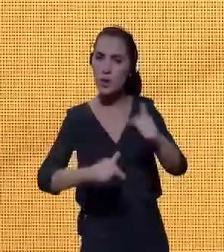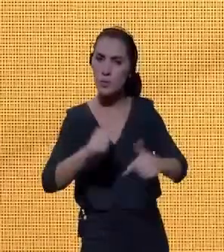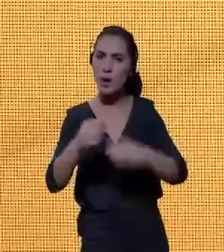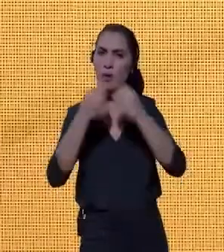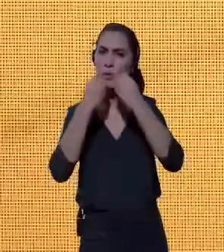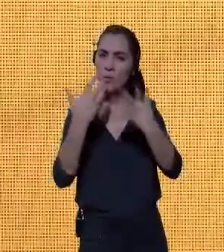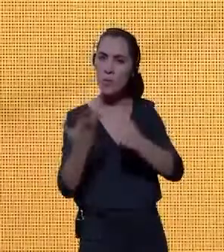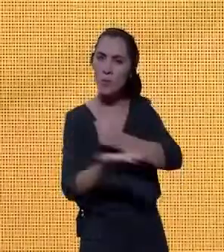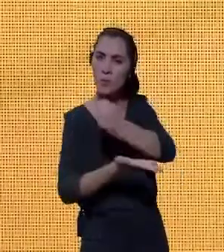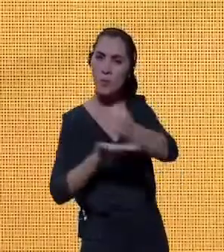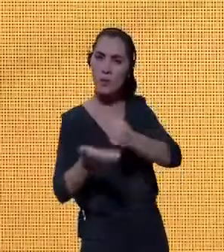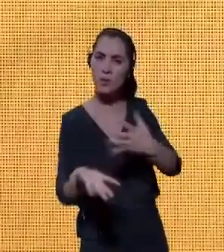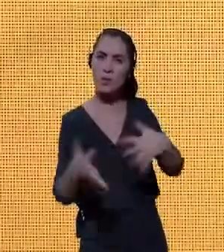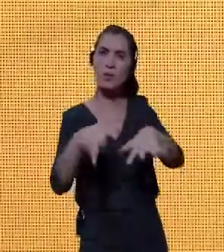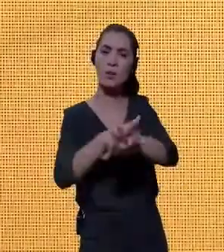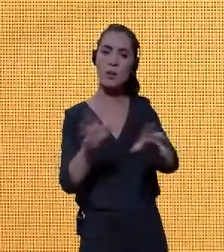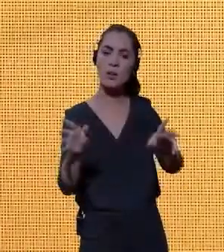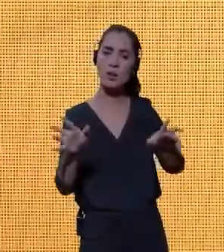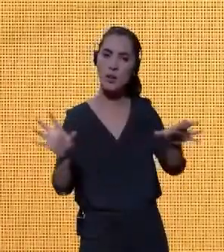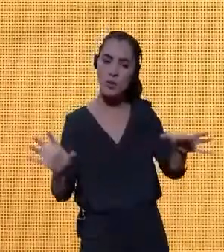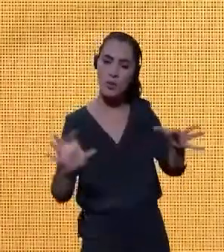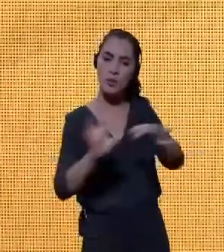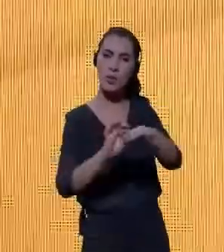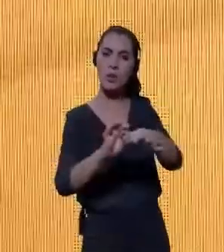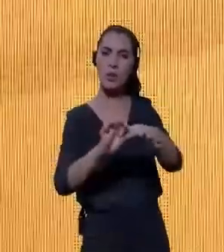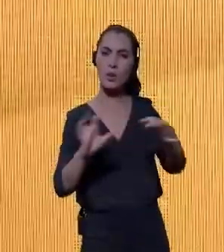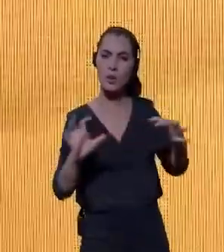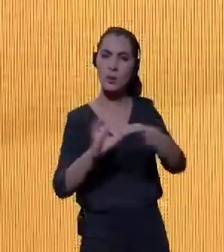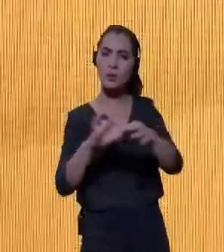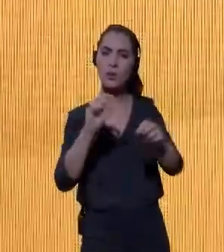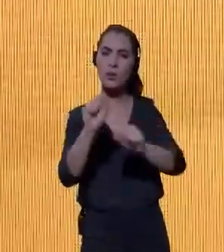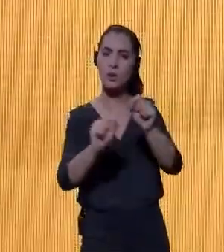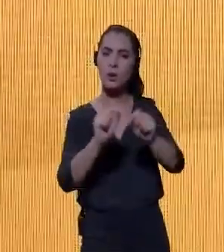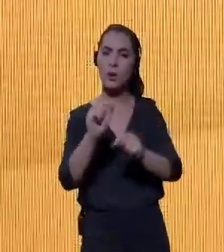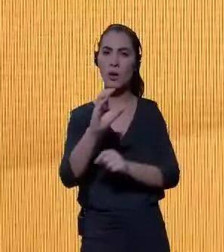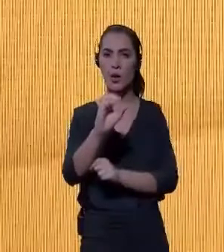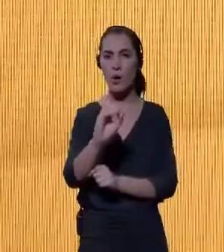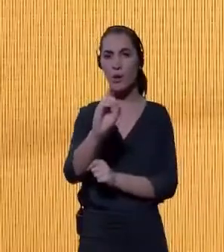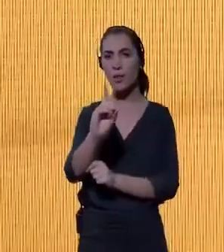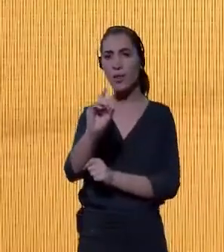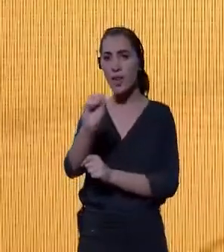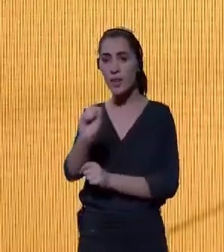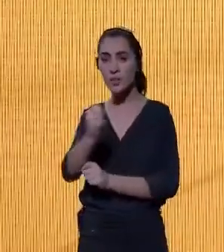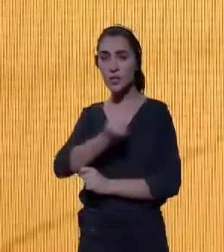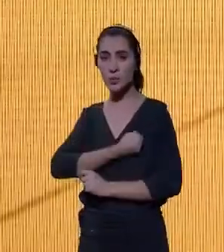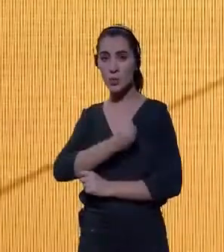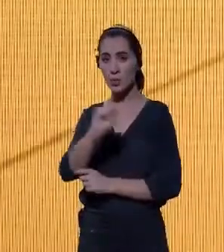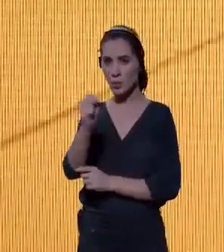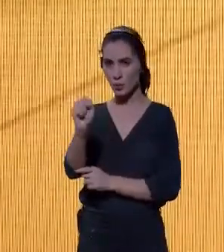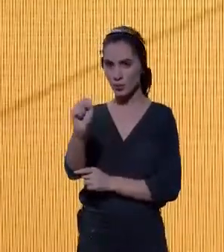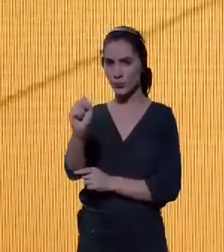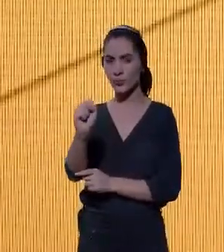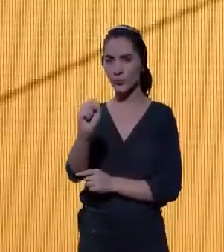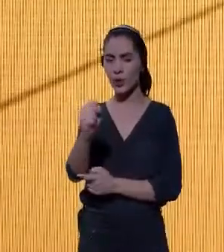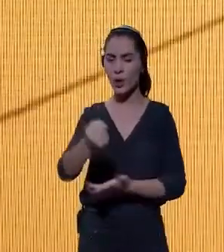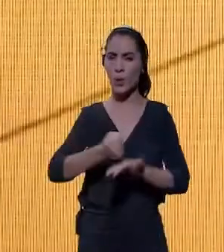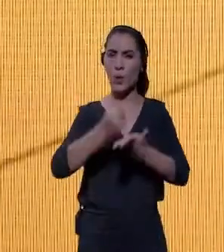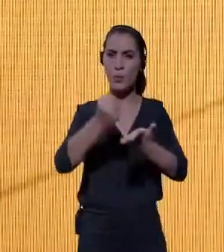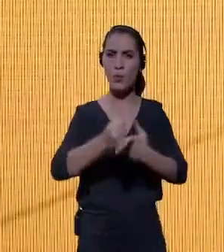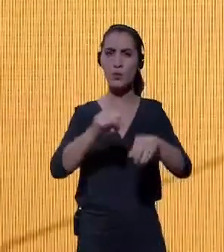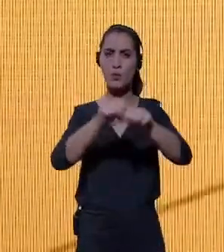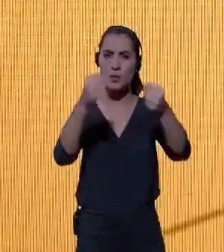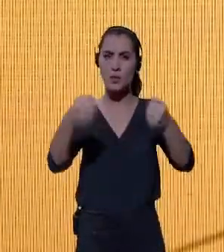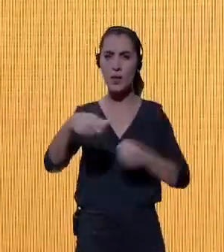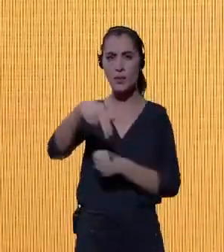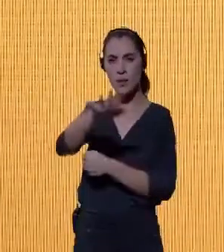bases inclusivas, e conecta-se diretamente ao ODS-8. A contribuição do Sistema Nacional de Fomento